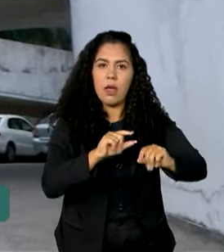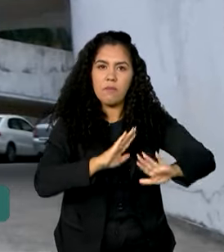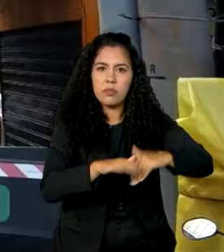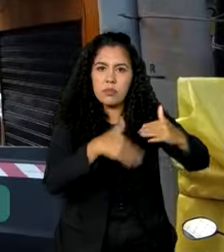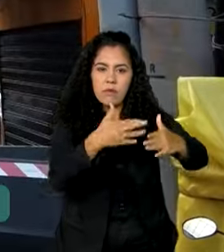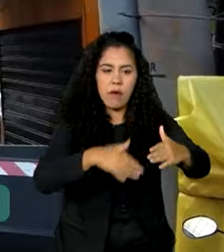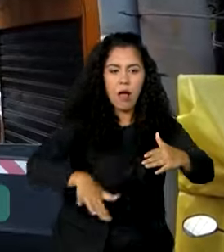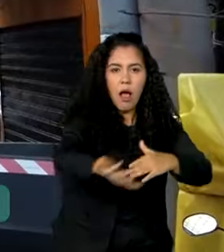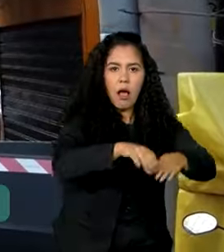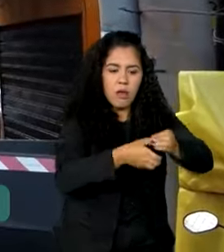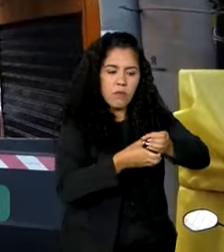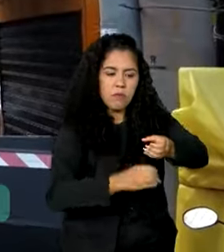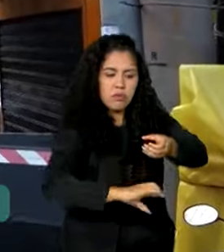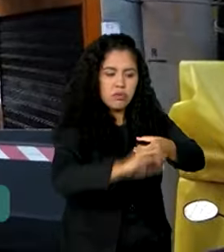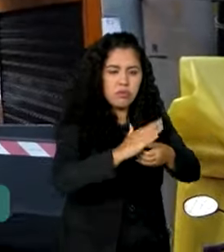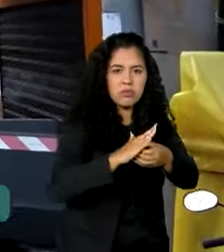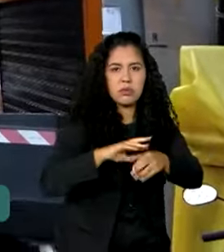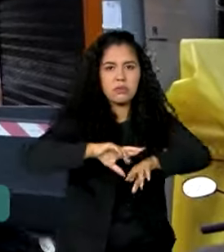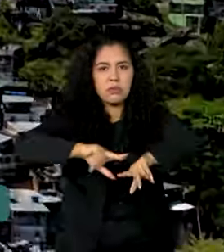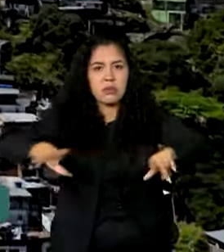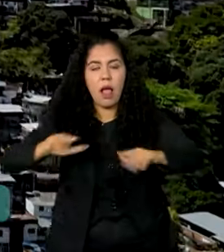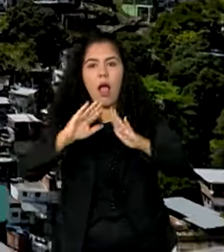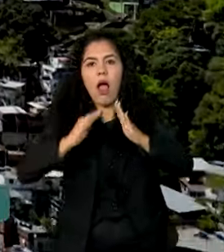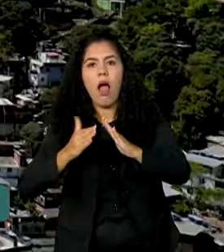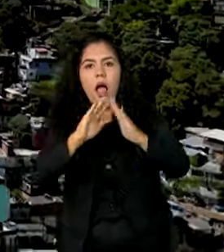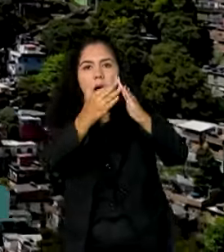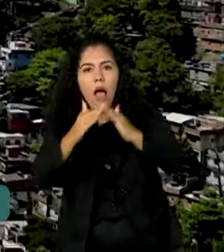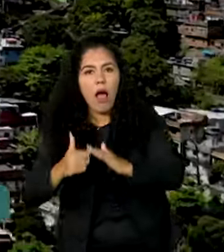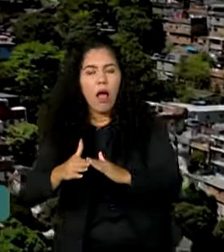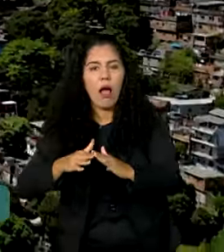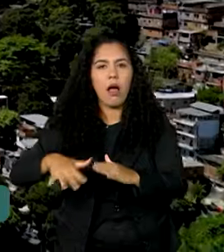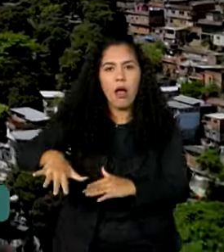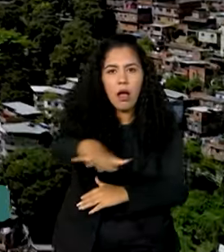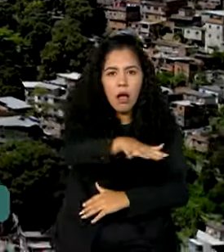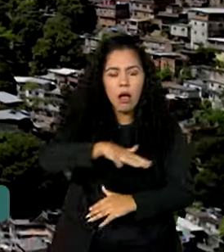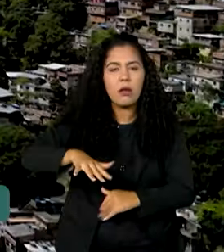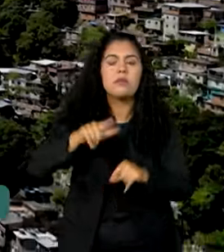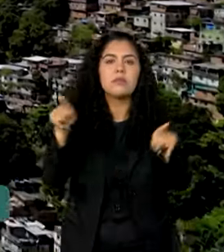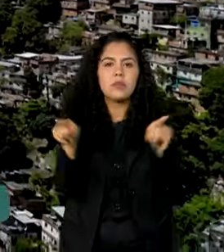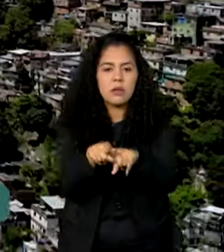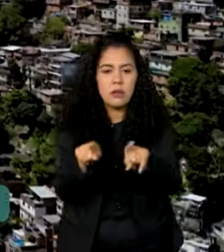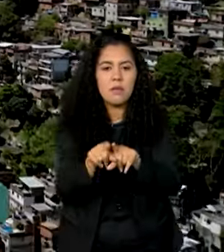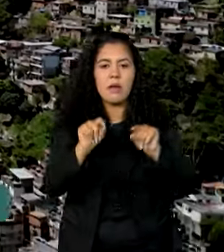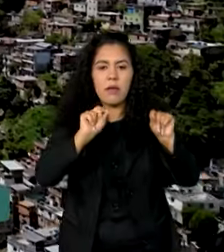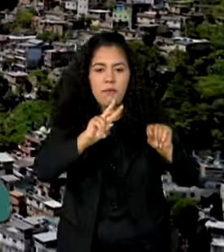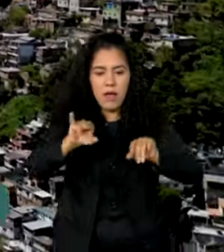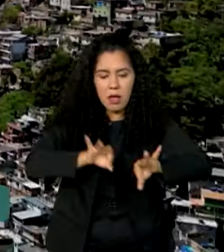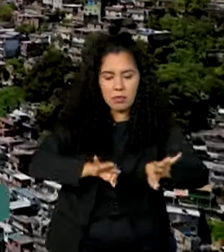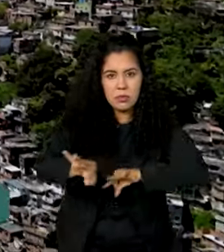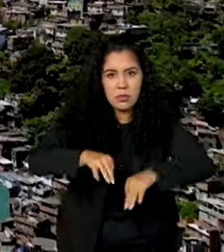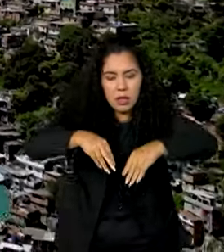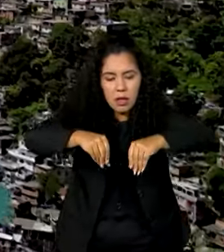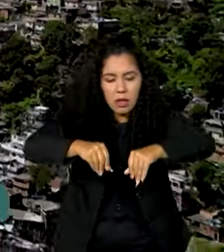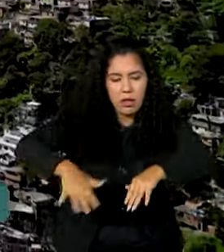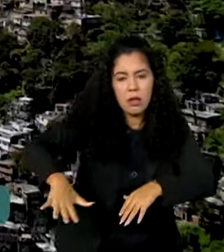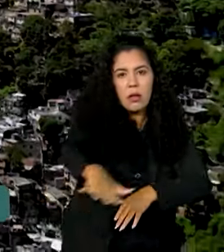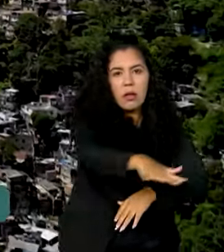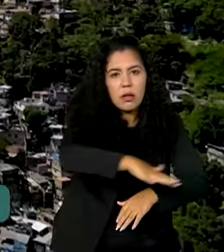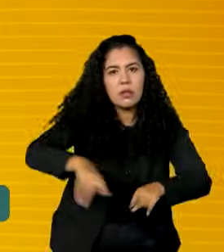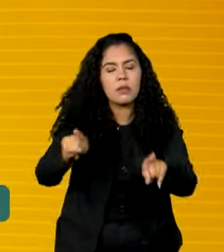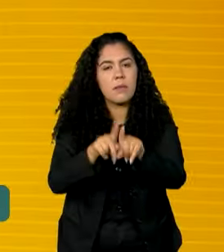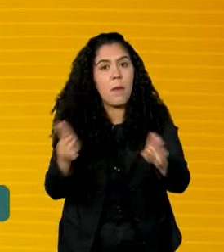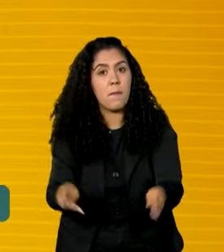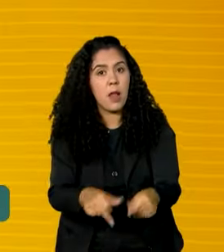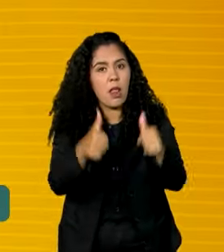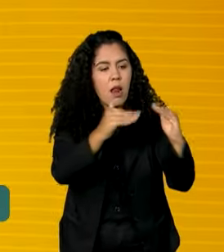58 favelas e comunidades. O programa também prevê regularização fundiária e melhoria nas moradias.